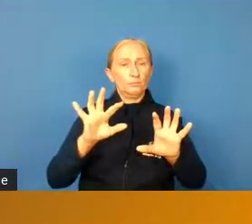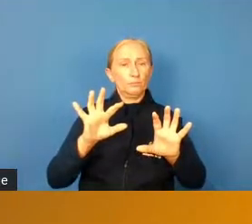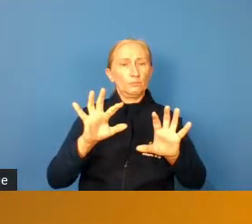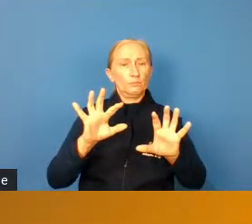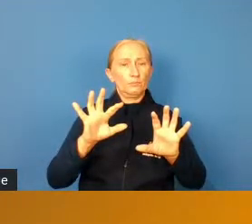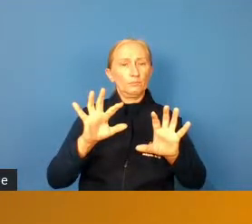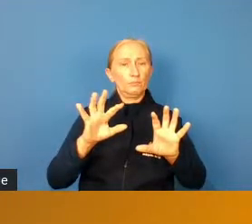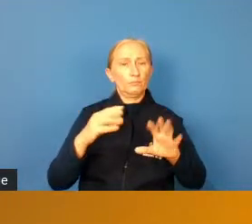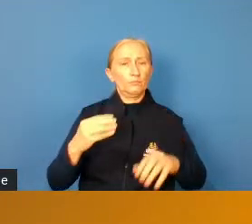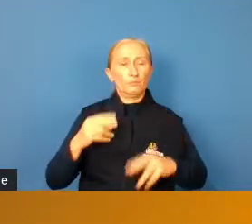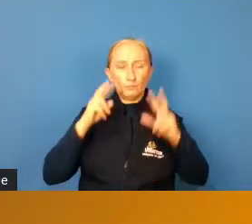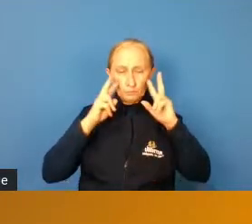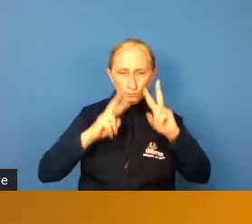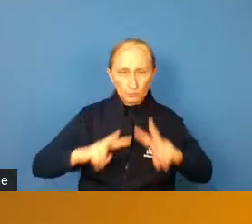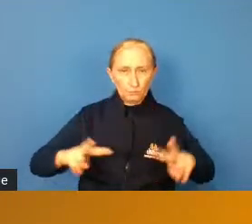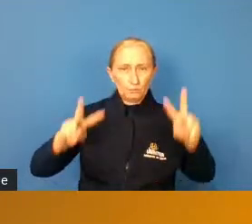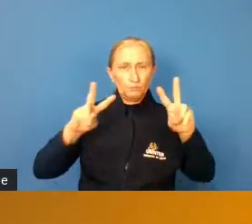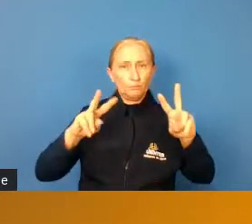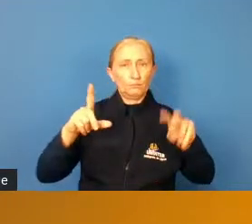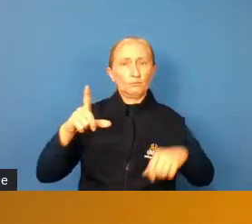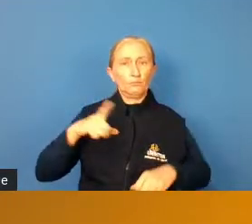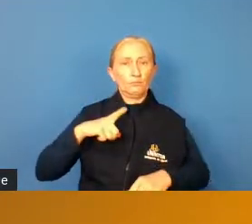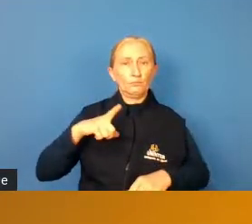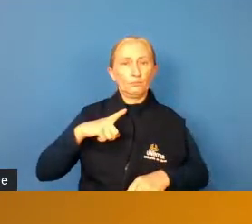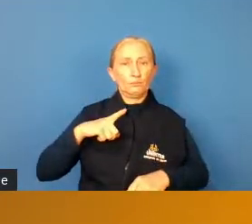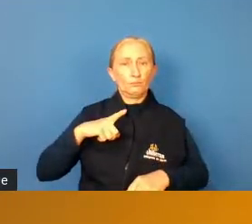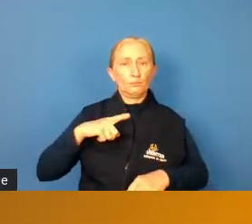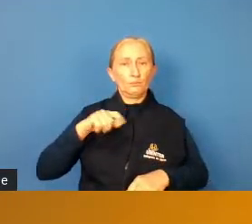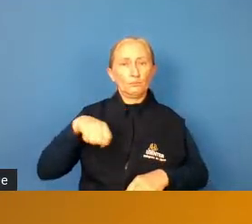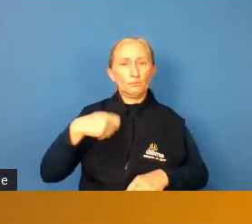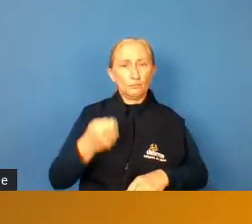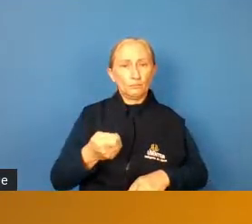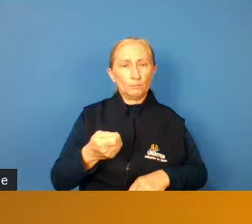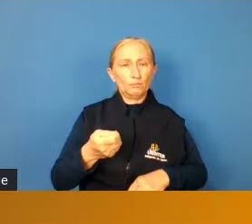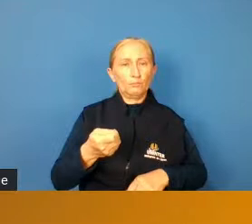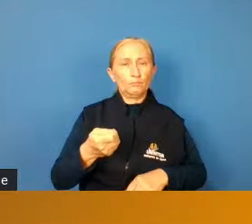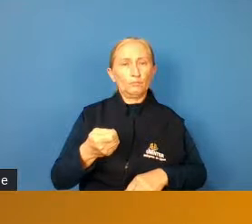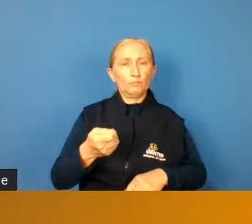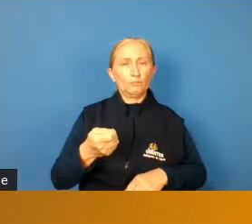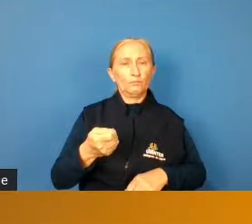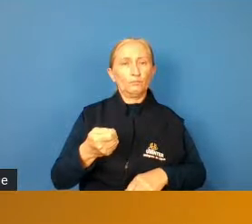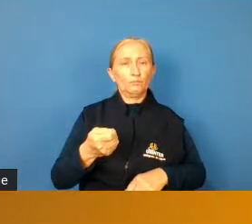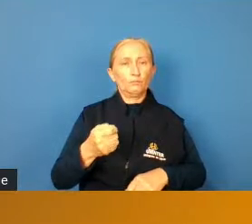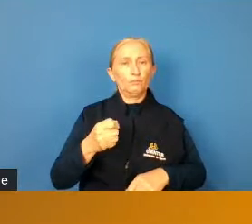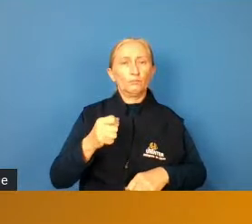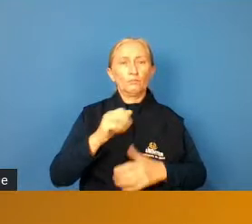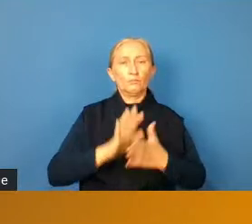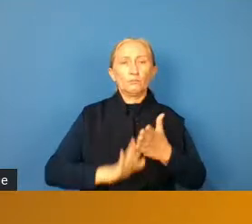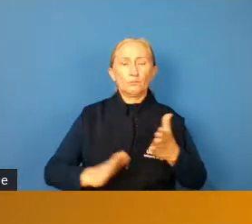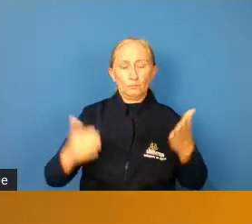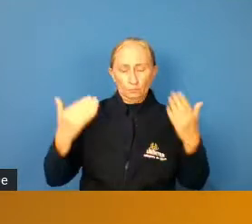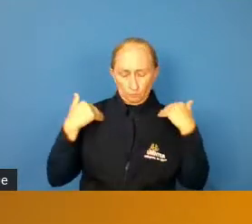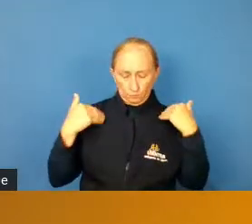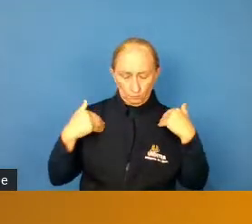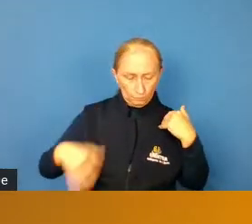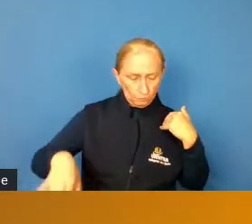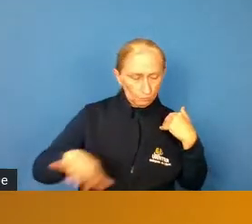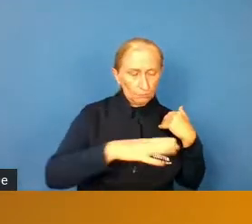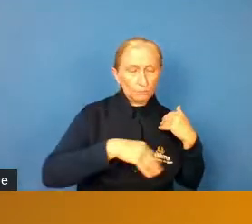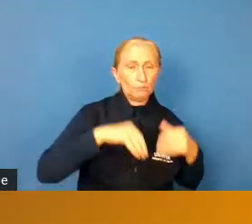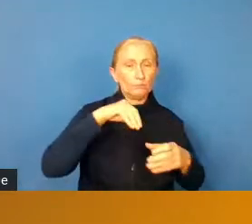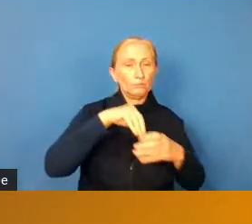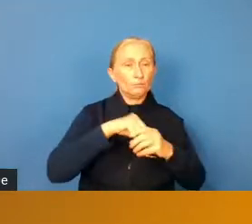visão que nós temos sobre a atividade física também